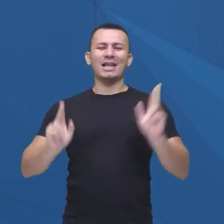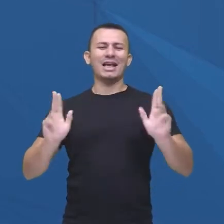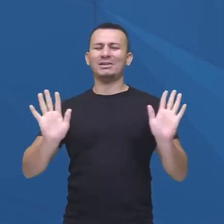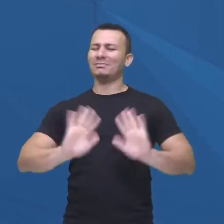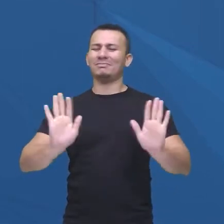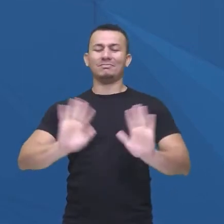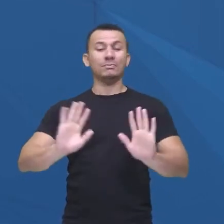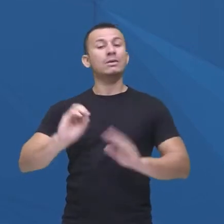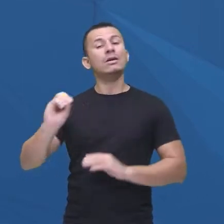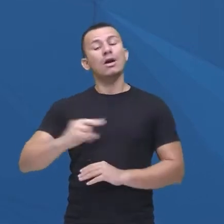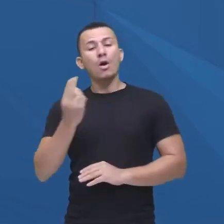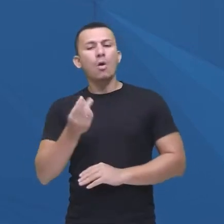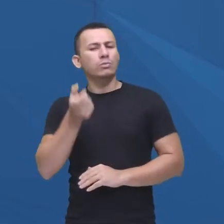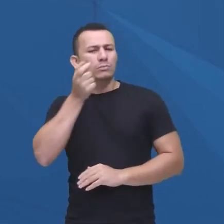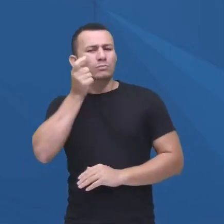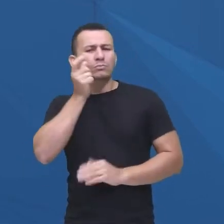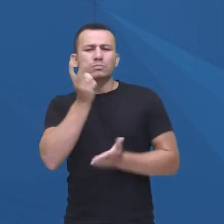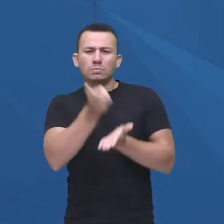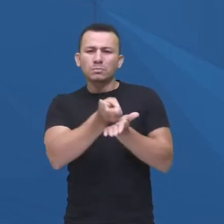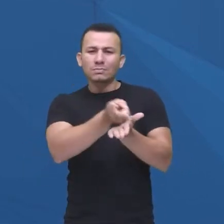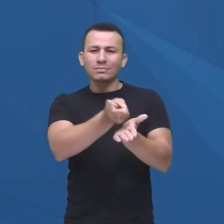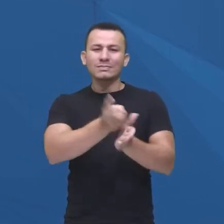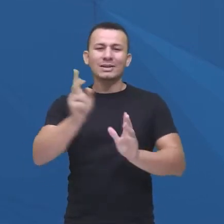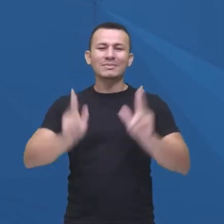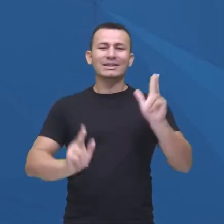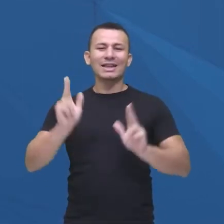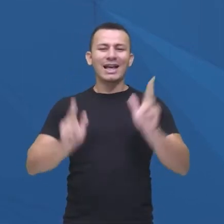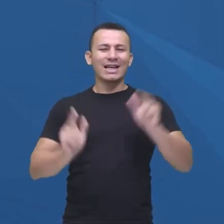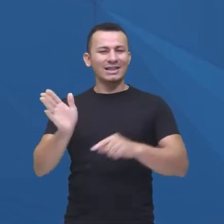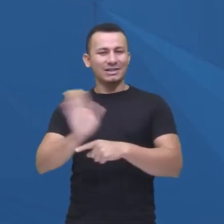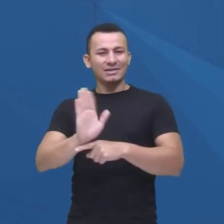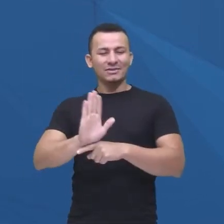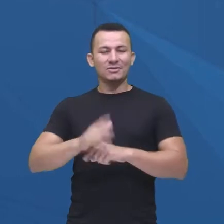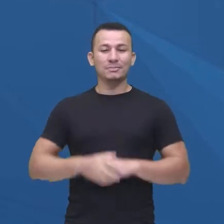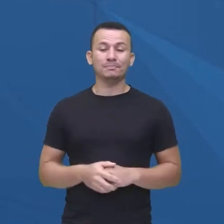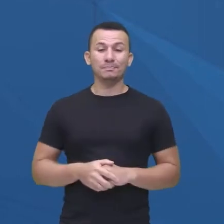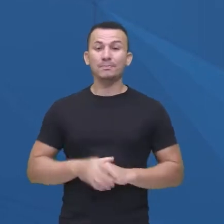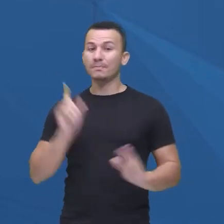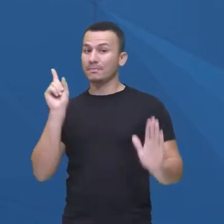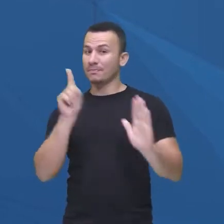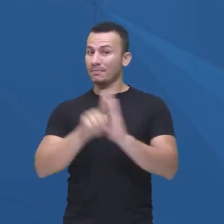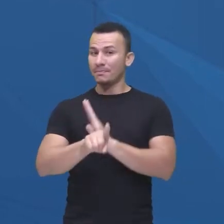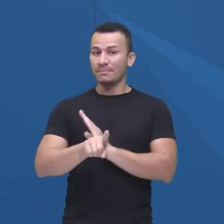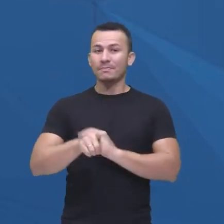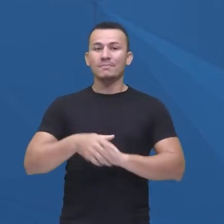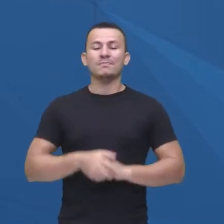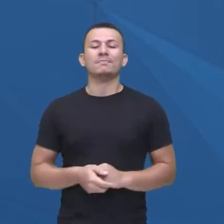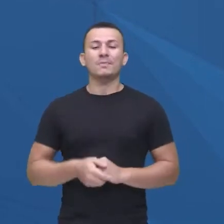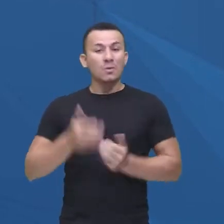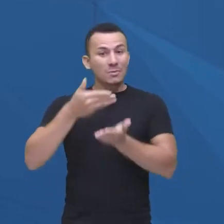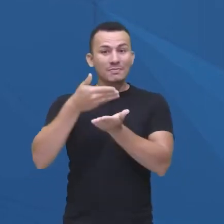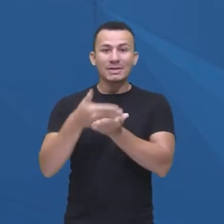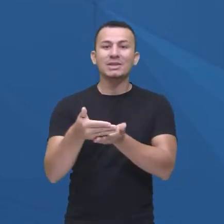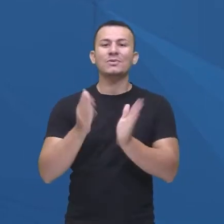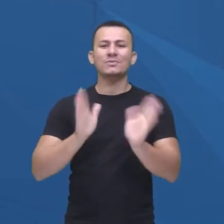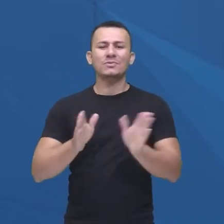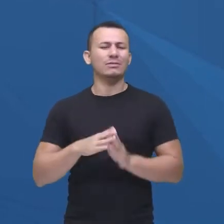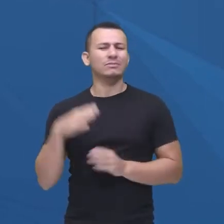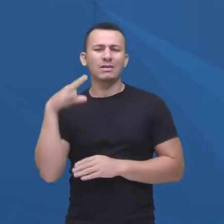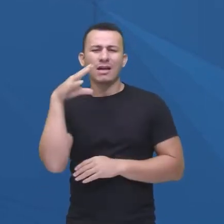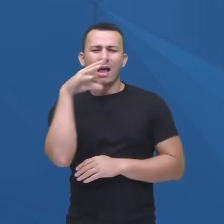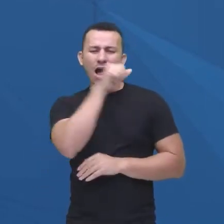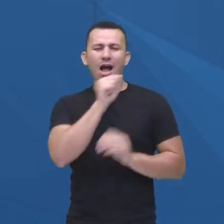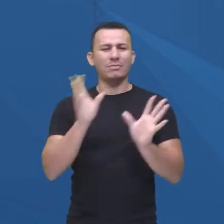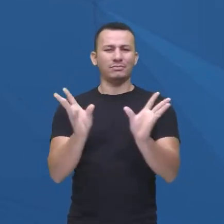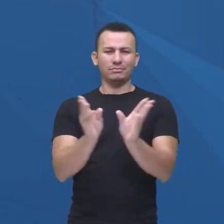assiste, ele não acha legal. Vamos lá? Pergunta na tela, a nossa enquete está rodando. É bem rapidinho,